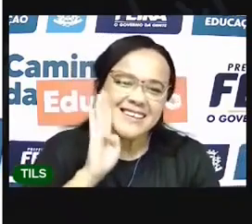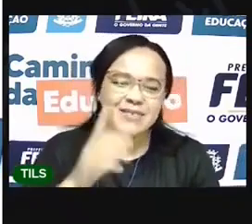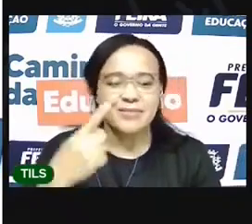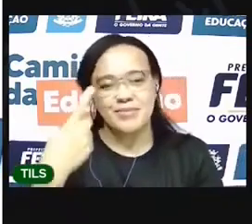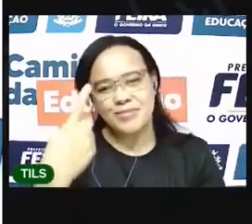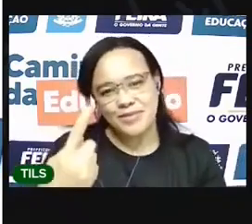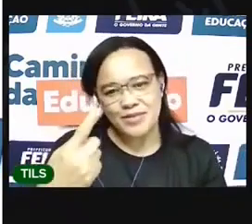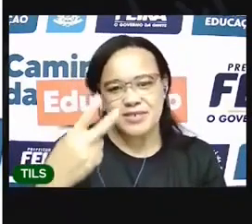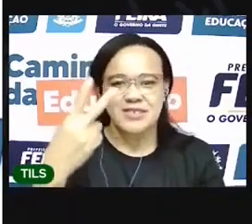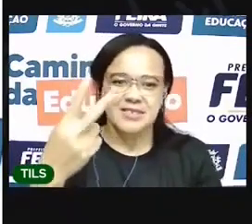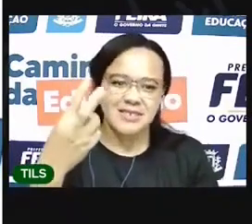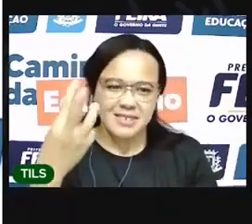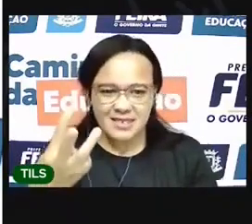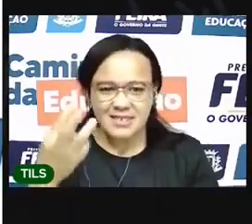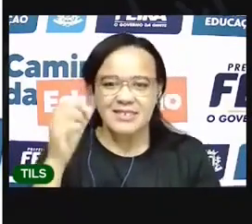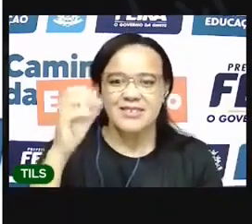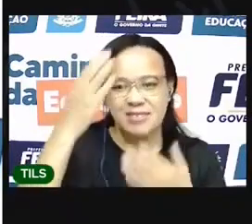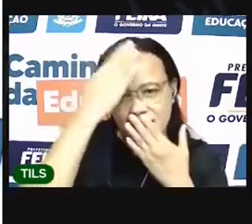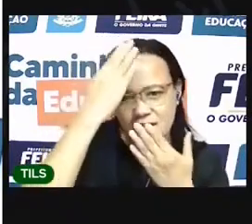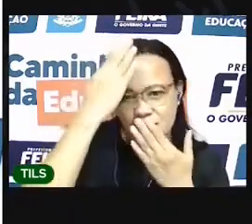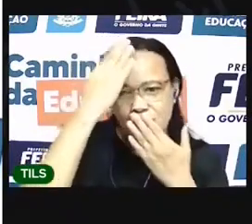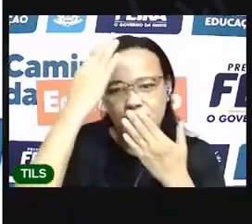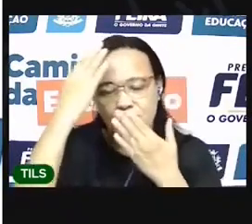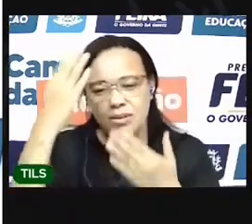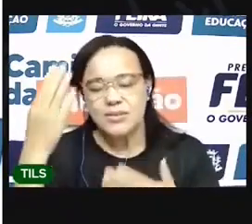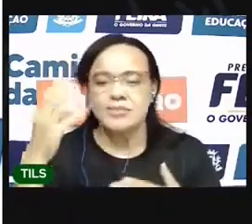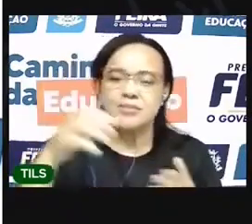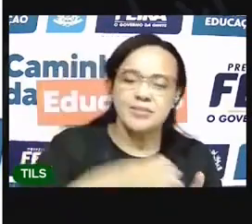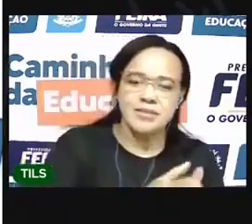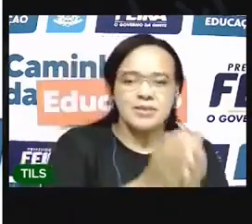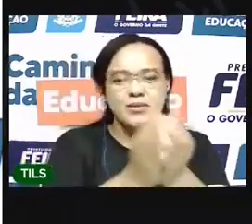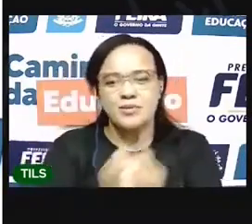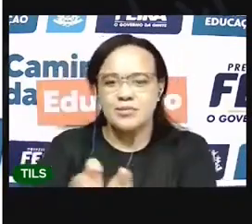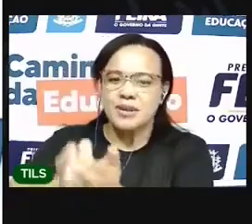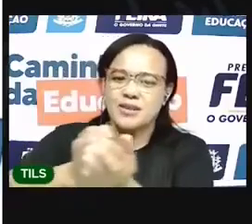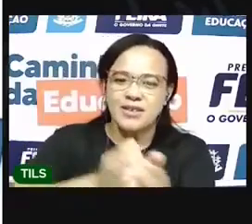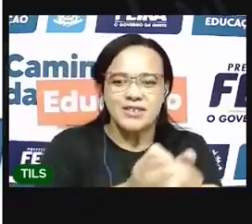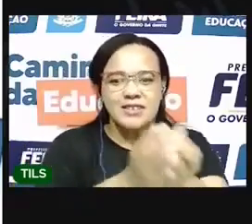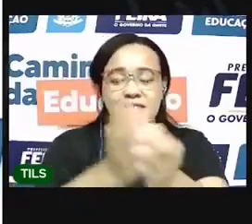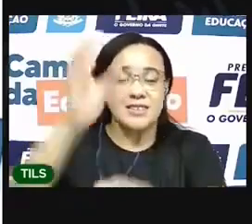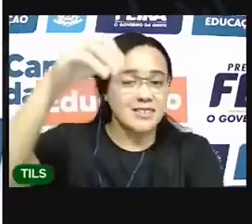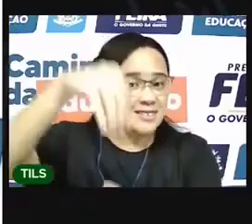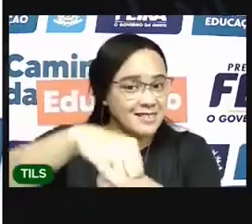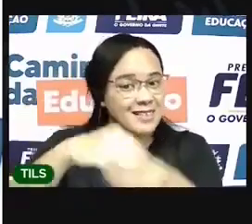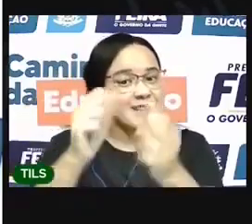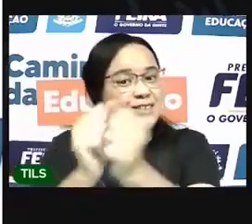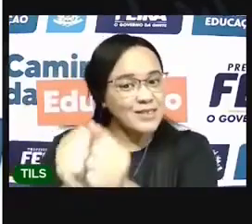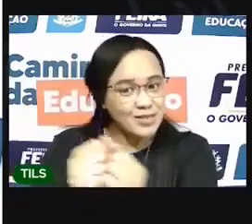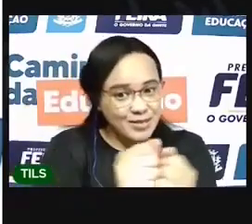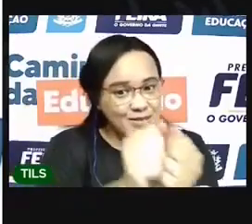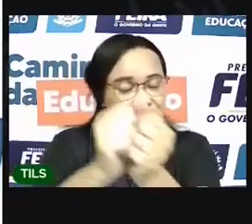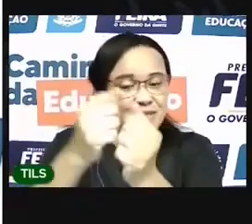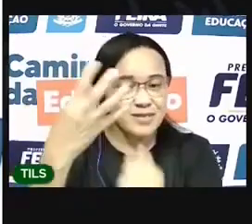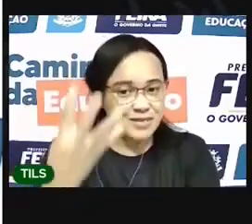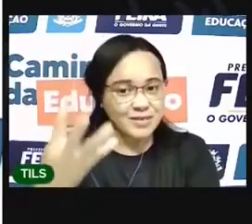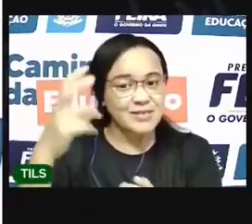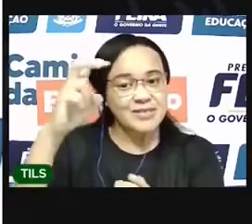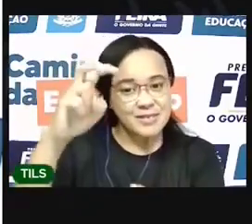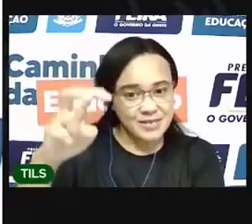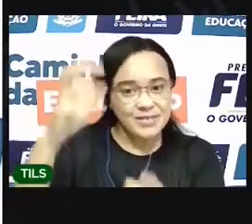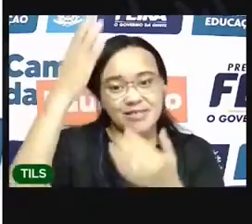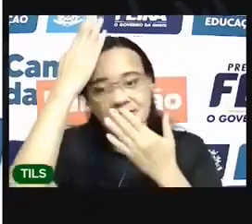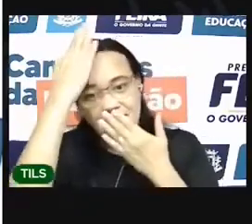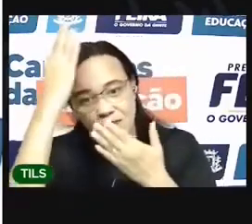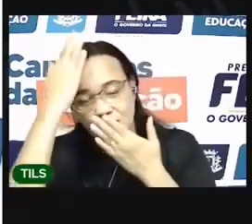Um, dois, três índiozinhos Iam no pequeno bote Quatro, cinco, seis